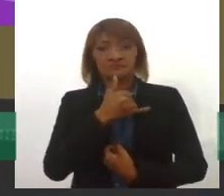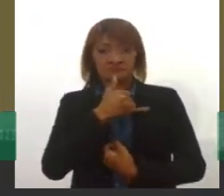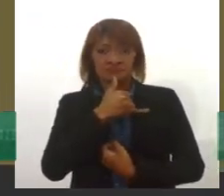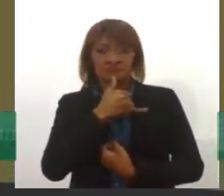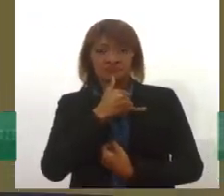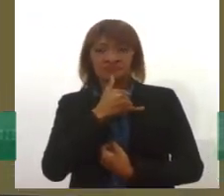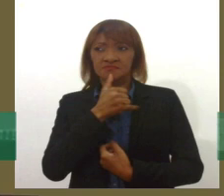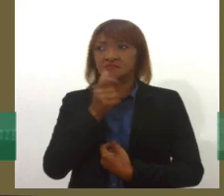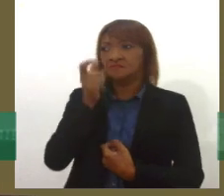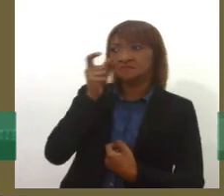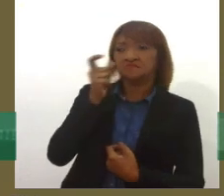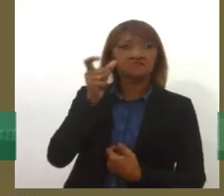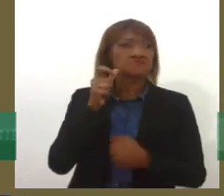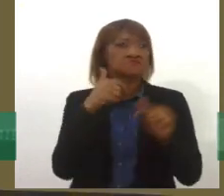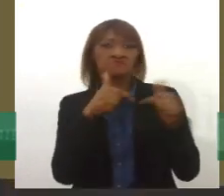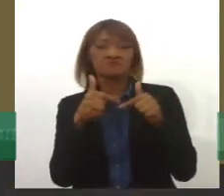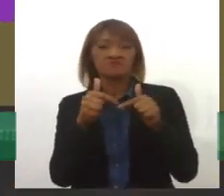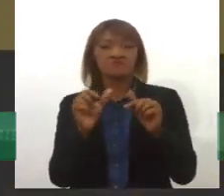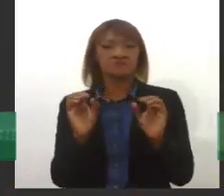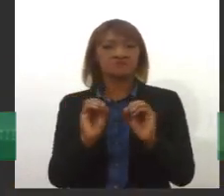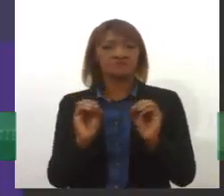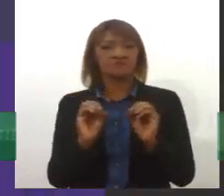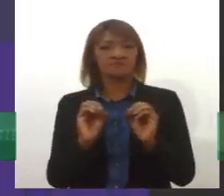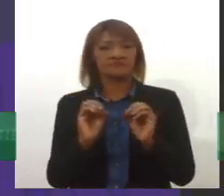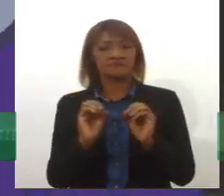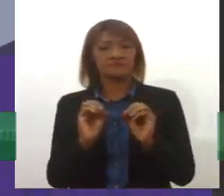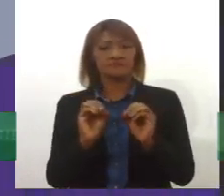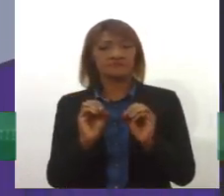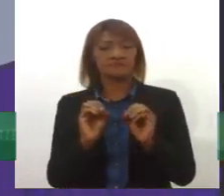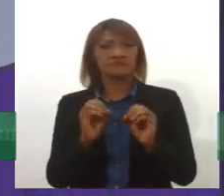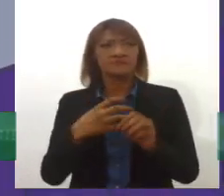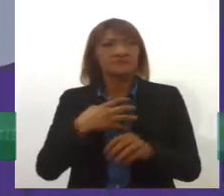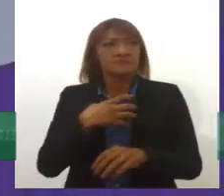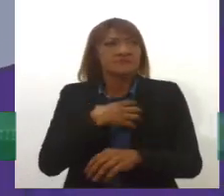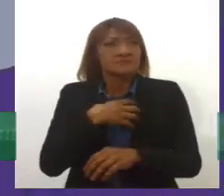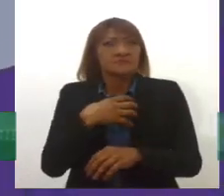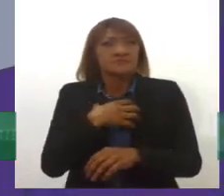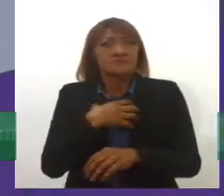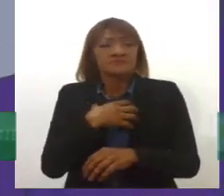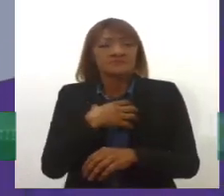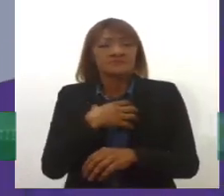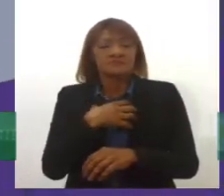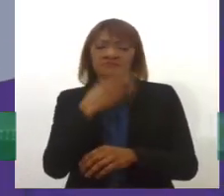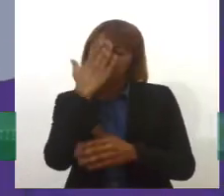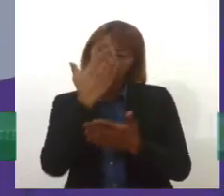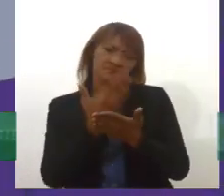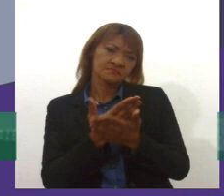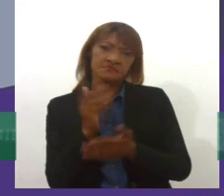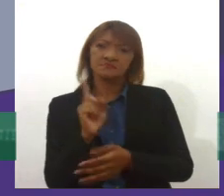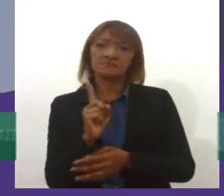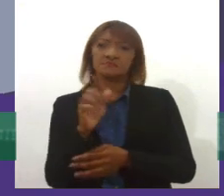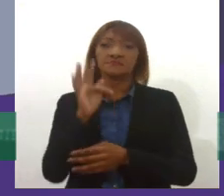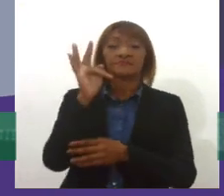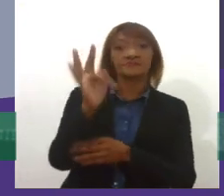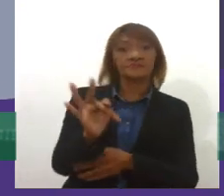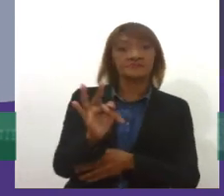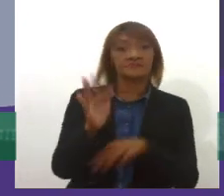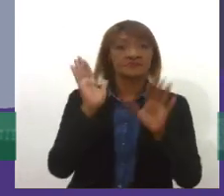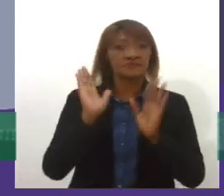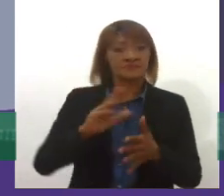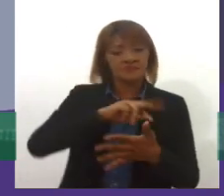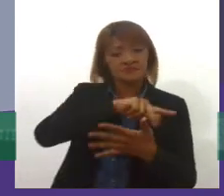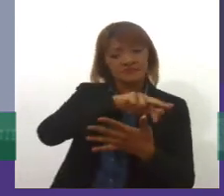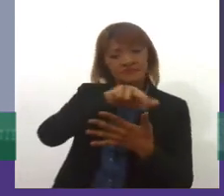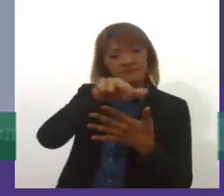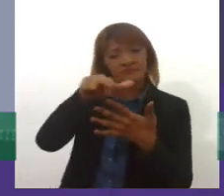todas as atividades diárias. A sensação de desesperança é tão grande que leva a uma variedade